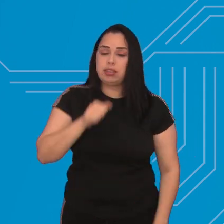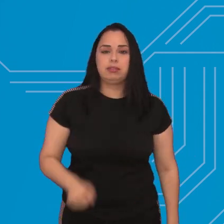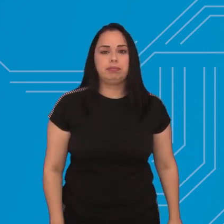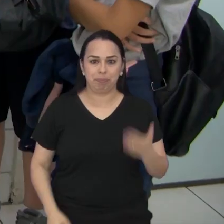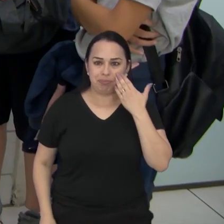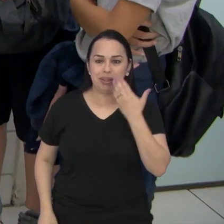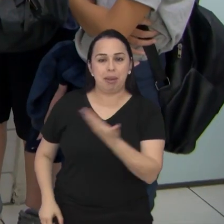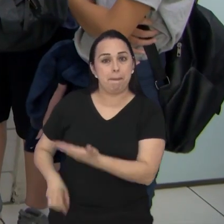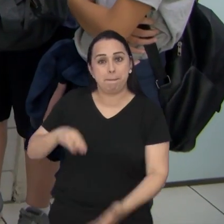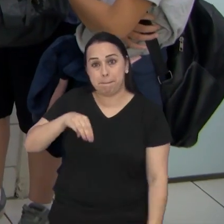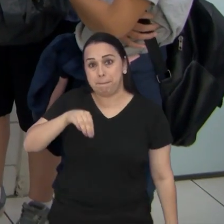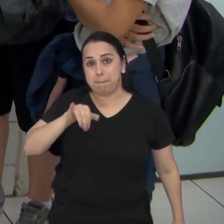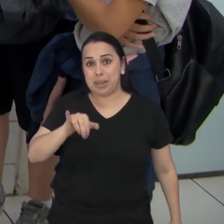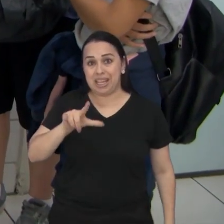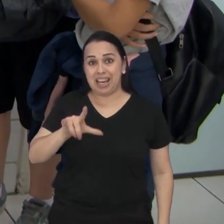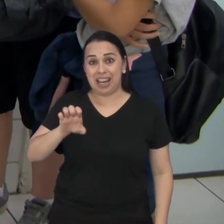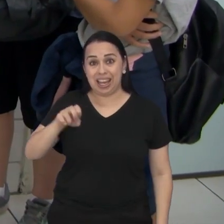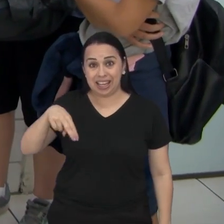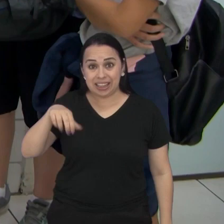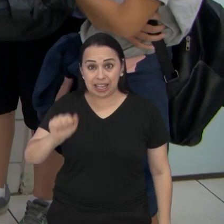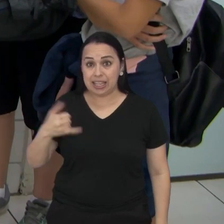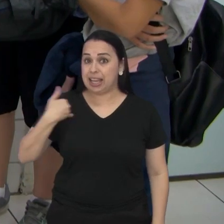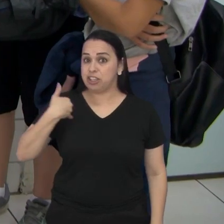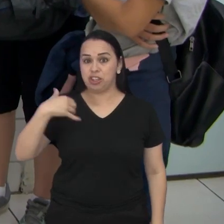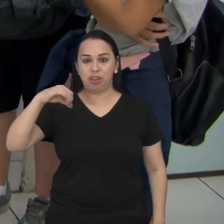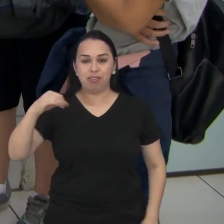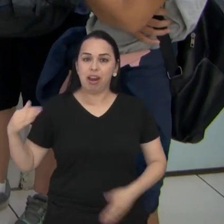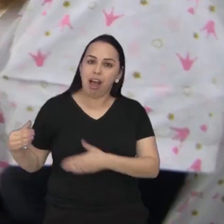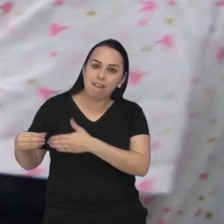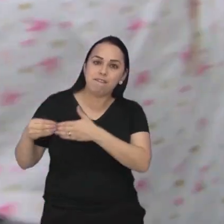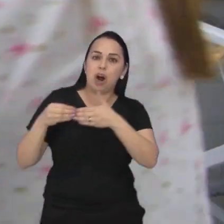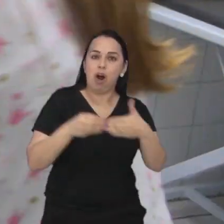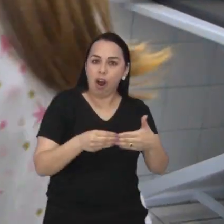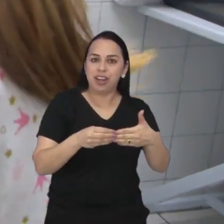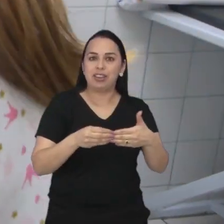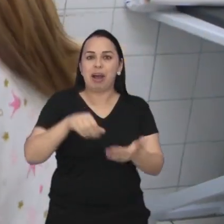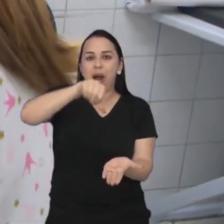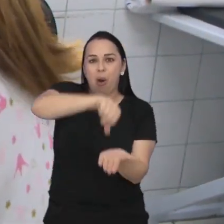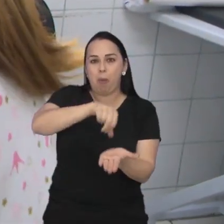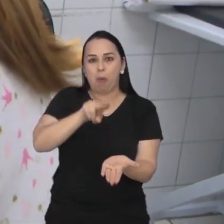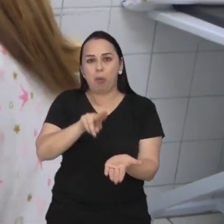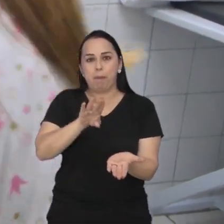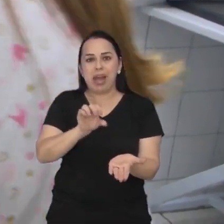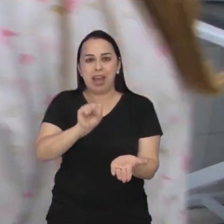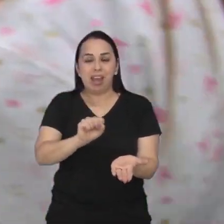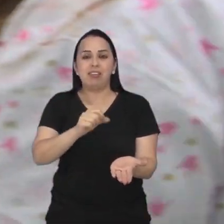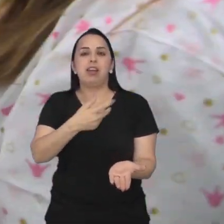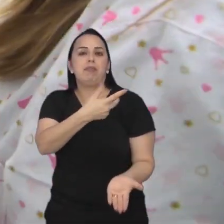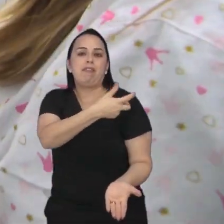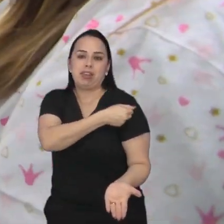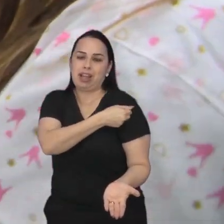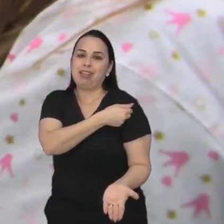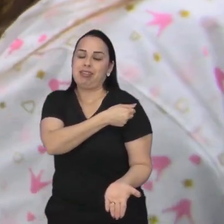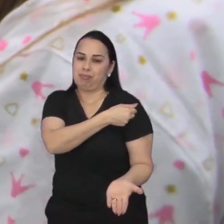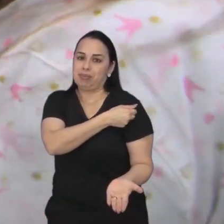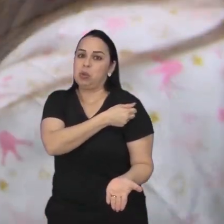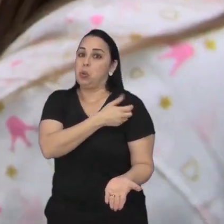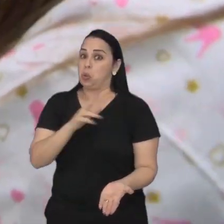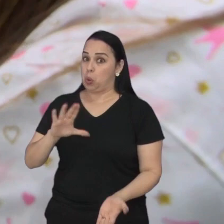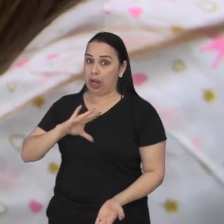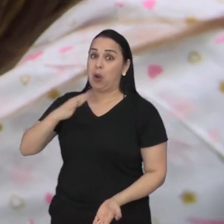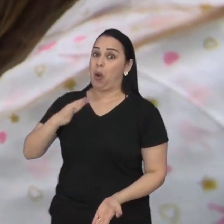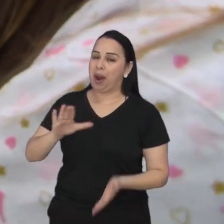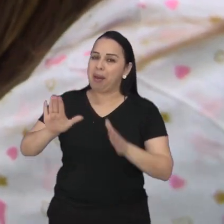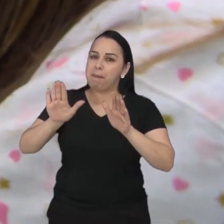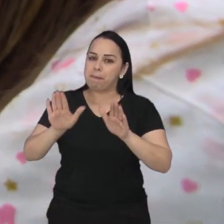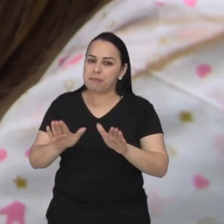SUS Milena de 9 anos foi com a mãe ao posto tomar a segunda dose da vacina de HPV foi